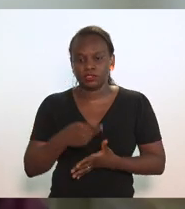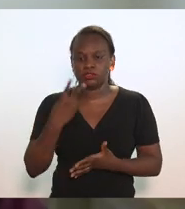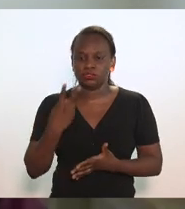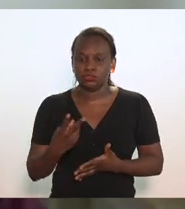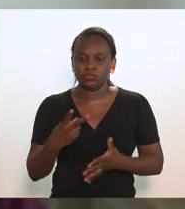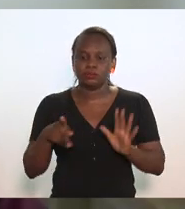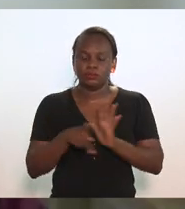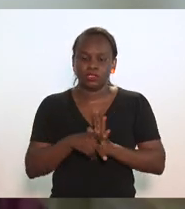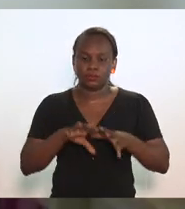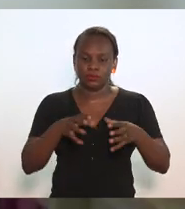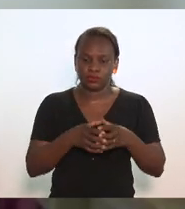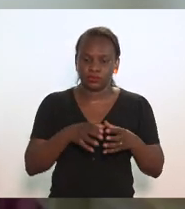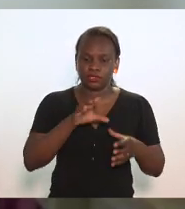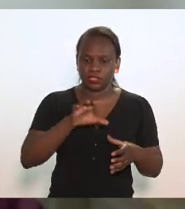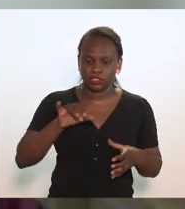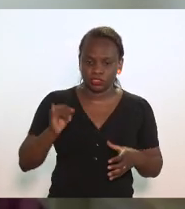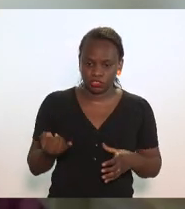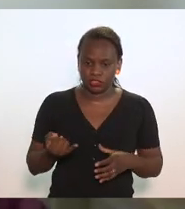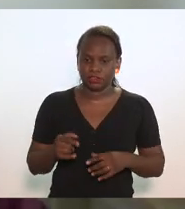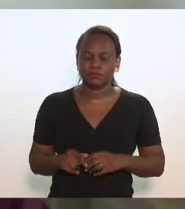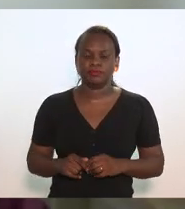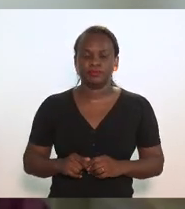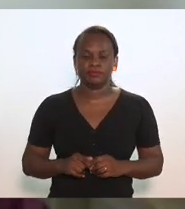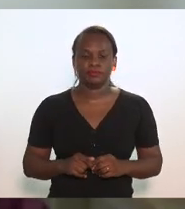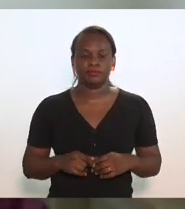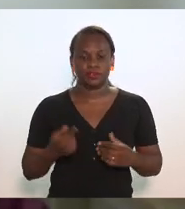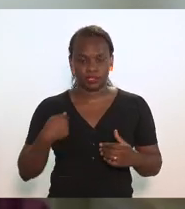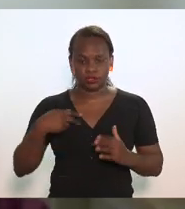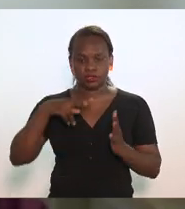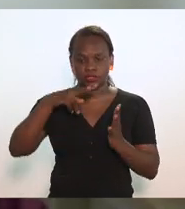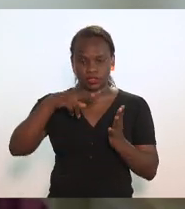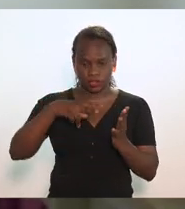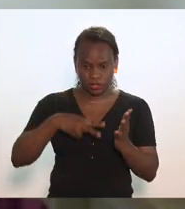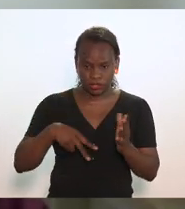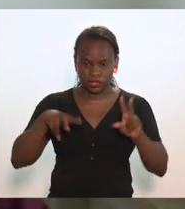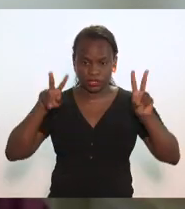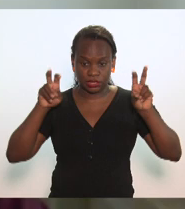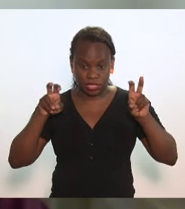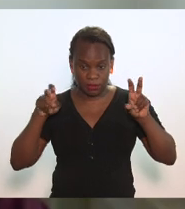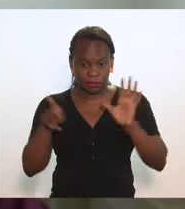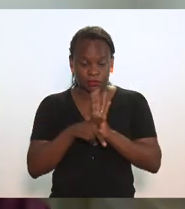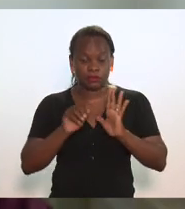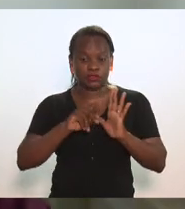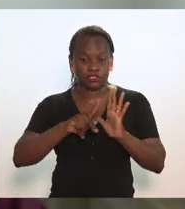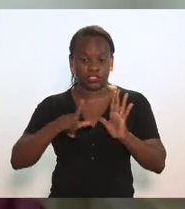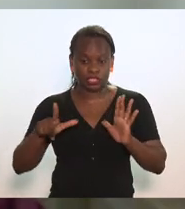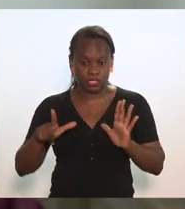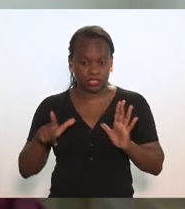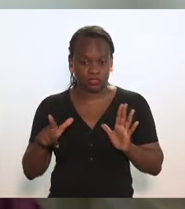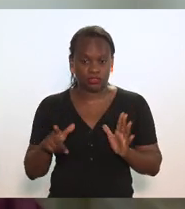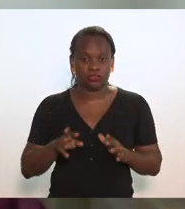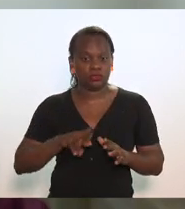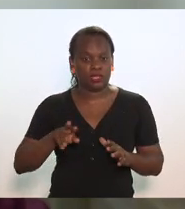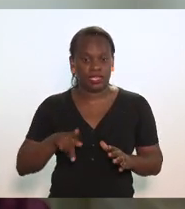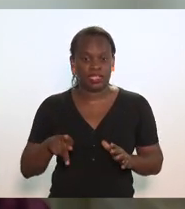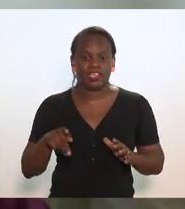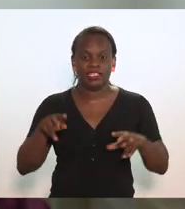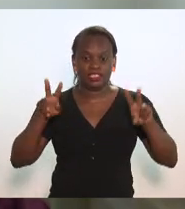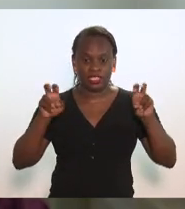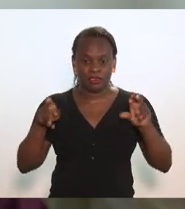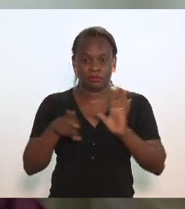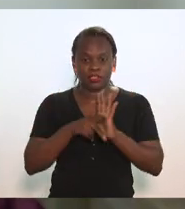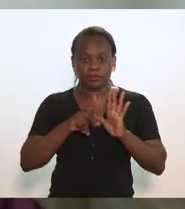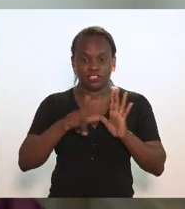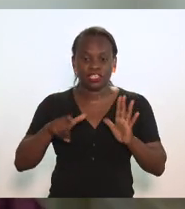da Comissão de Constituição e Justiça. eu li o título do projeto e não o título que o projeto